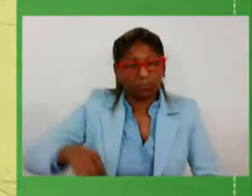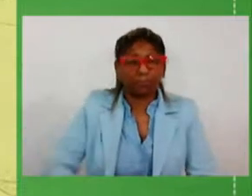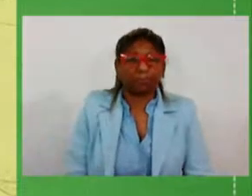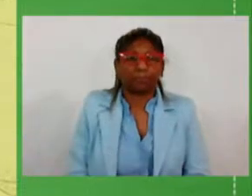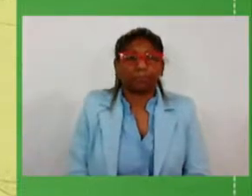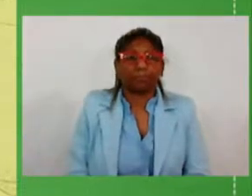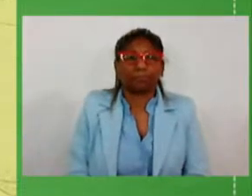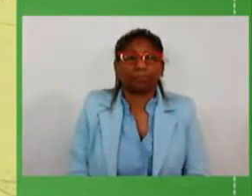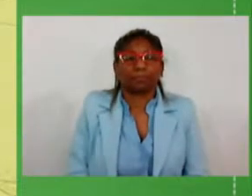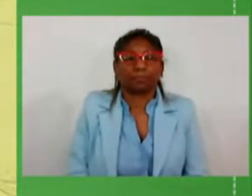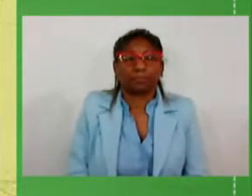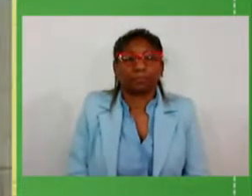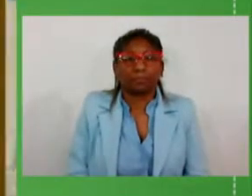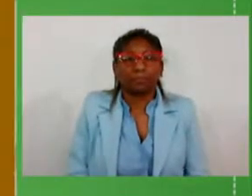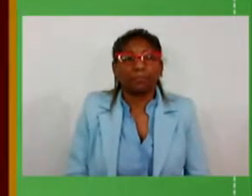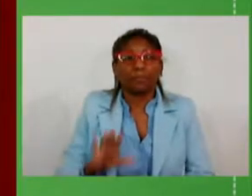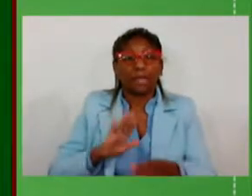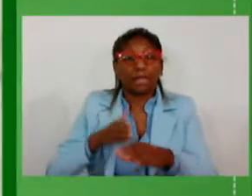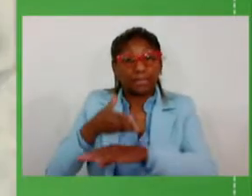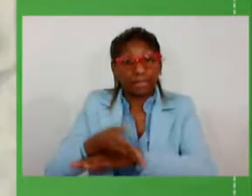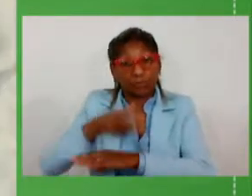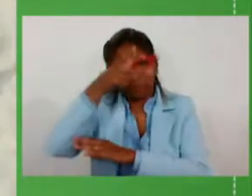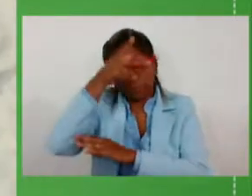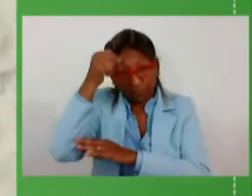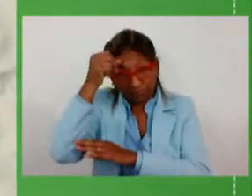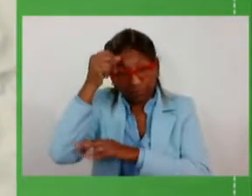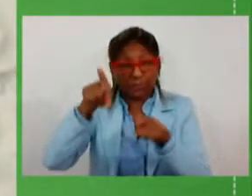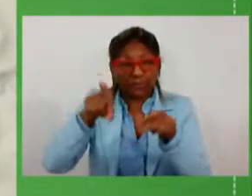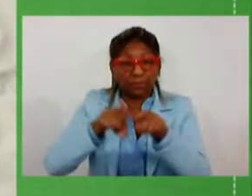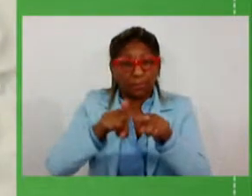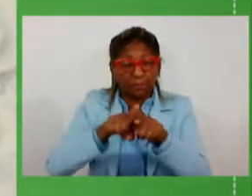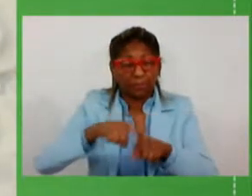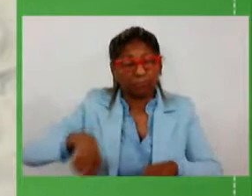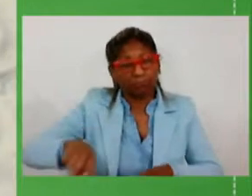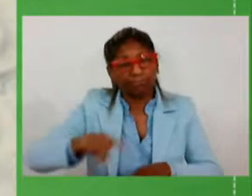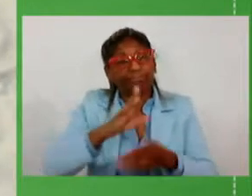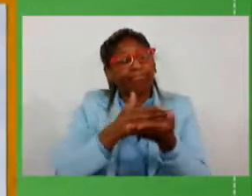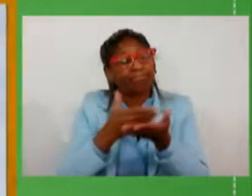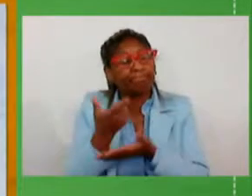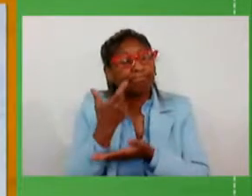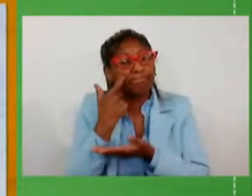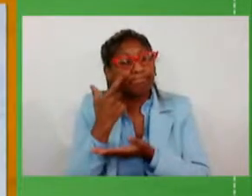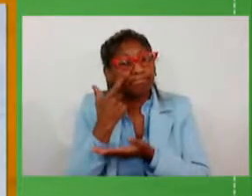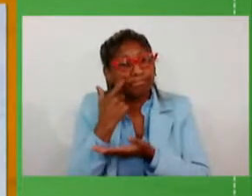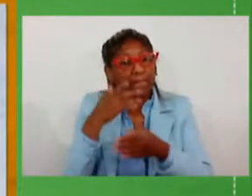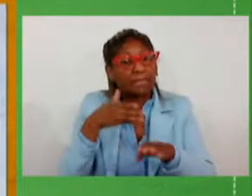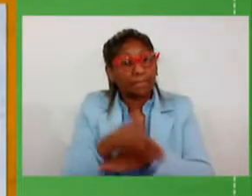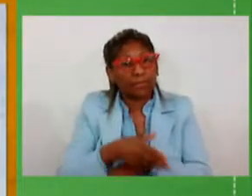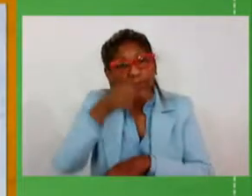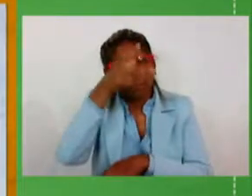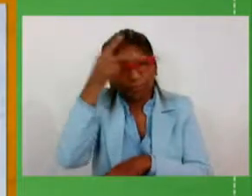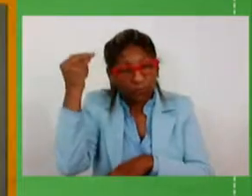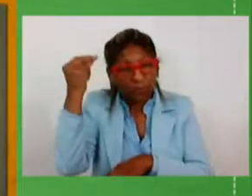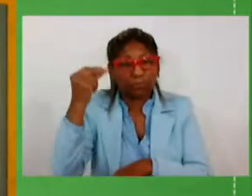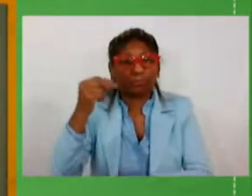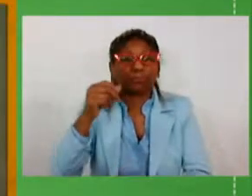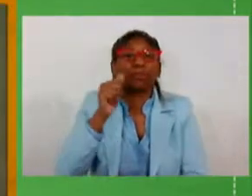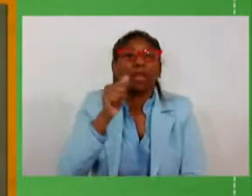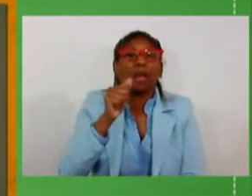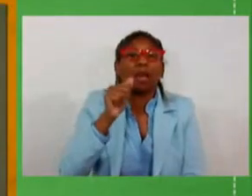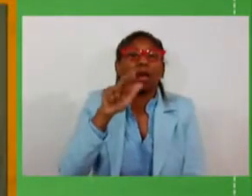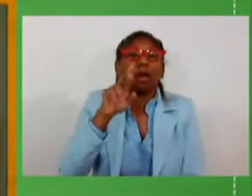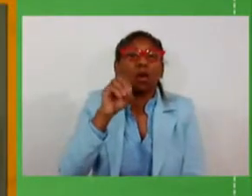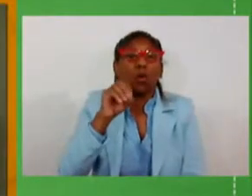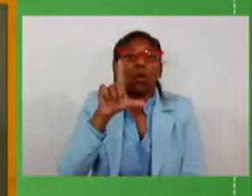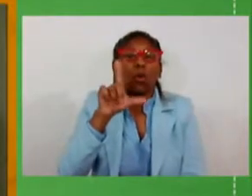nos acessos municipais a gente começa pelo acesso municipal a rolador que